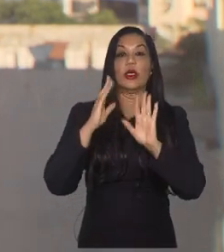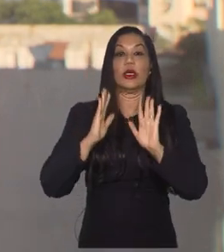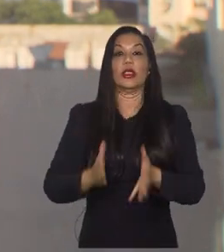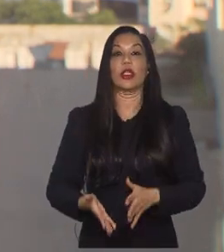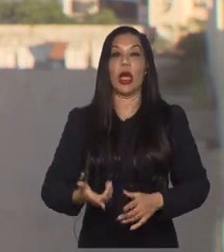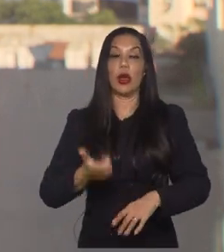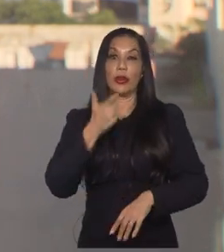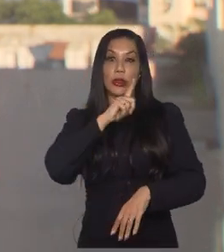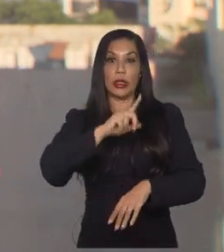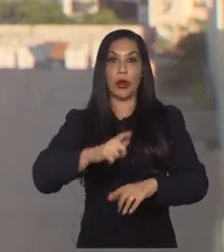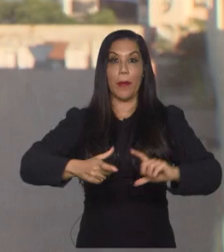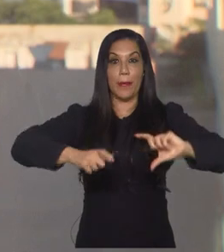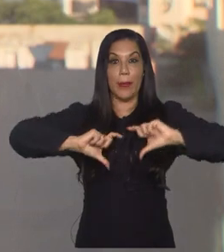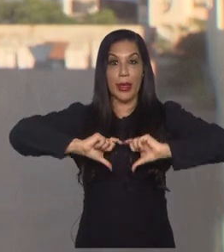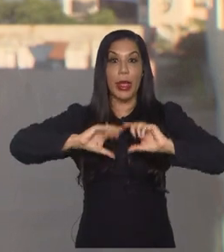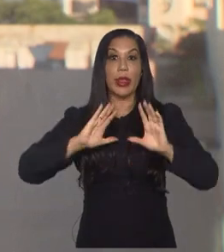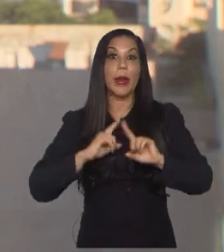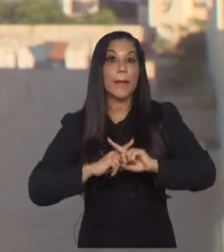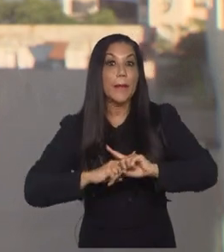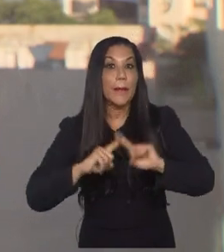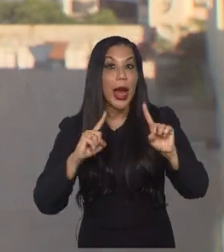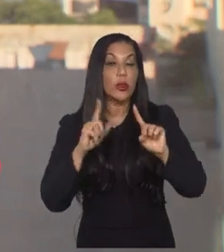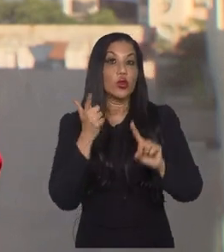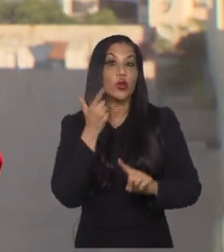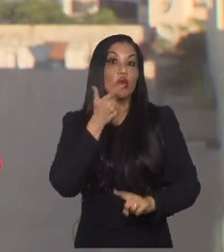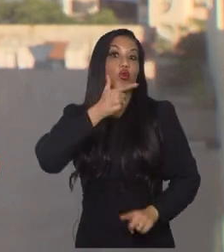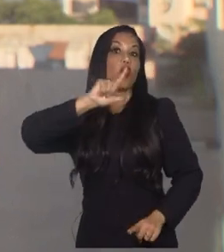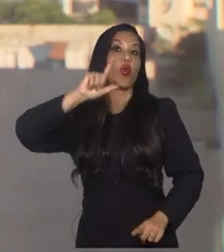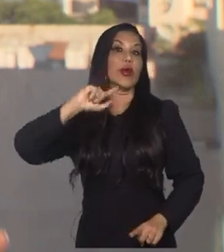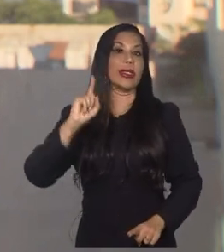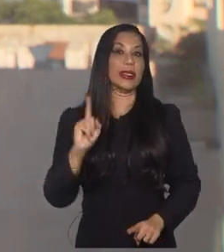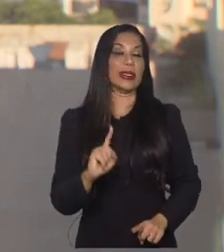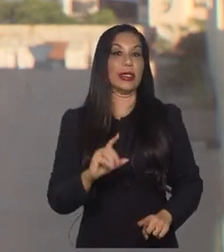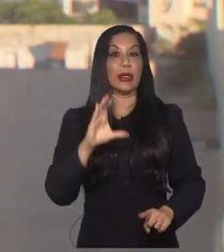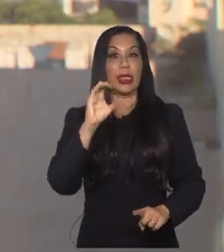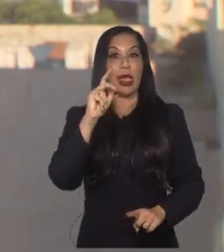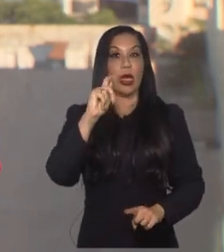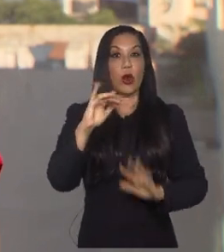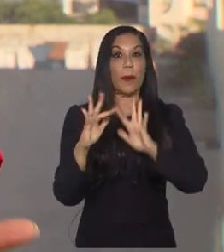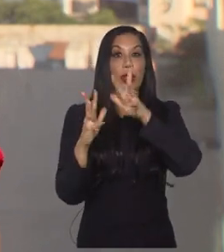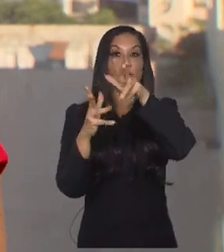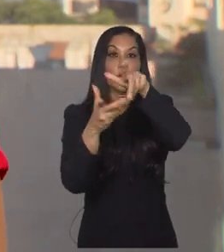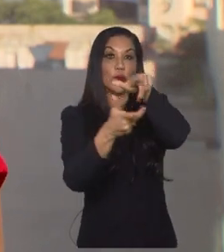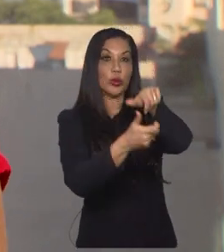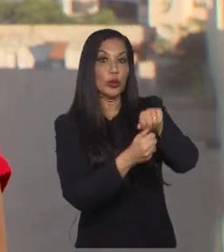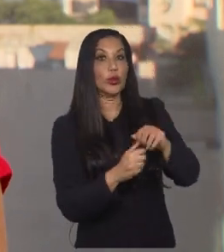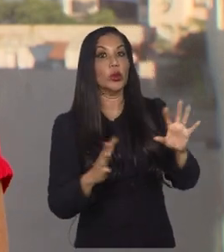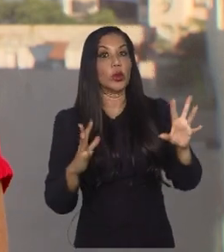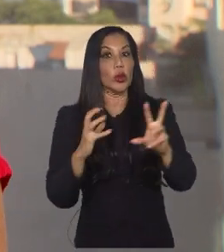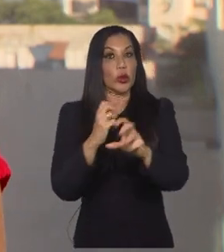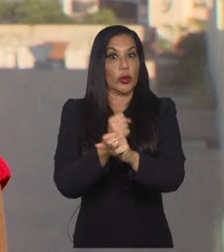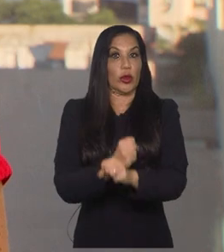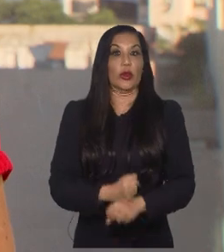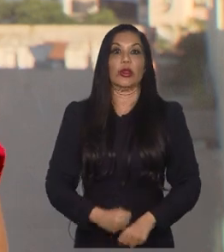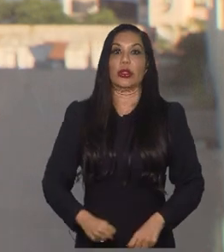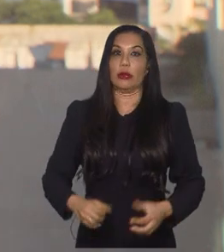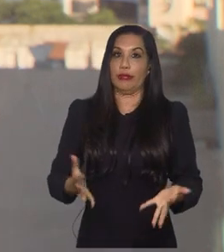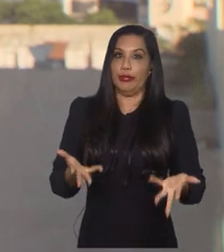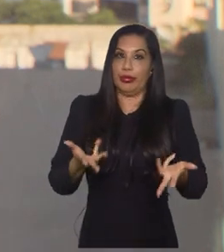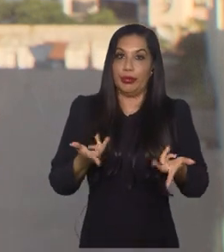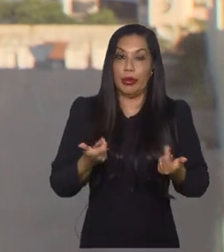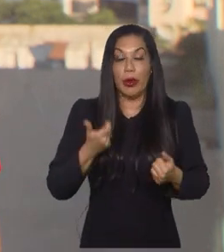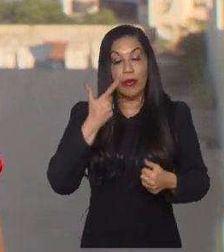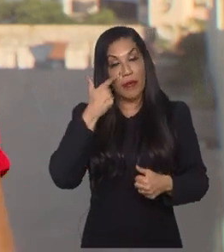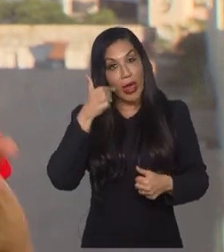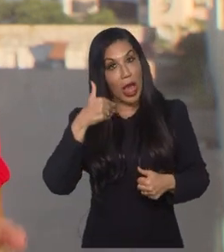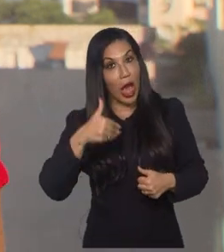foi medalhista, né? Mas ainda não conseguiu, na Copa do Mundo, ter um resultado mais expressivo. Vamos